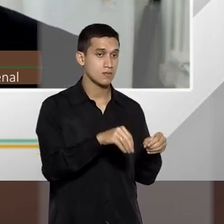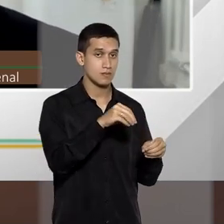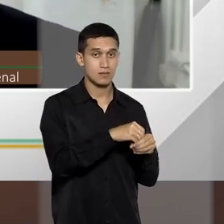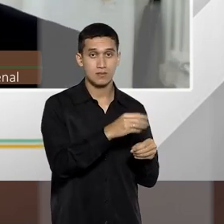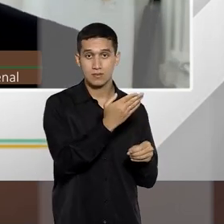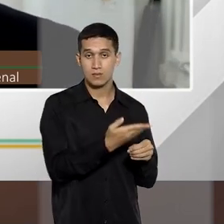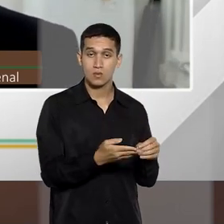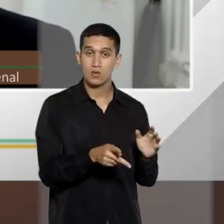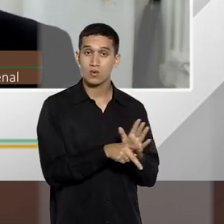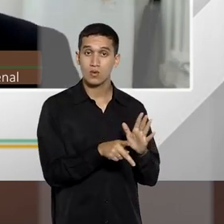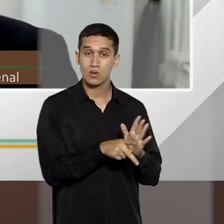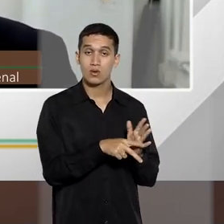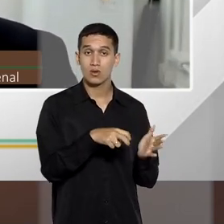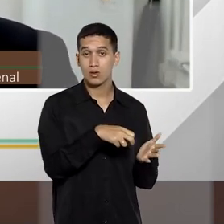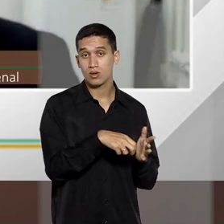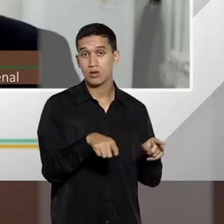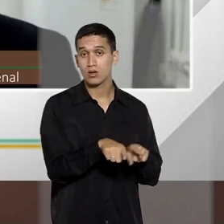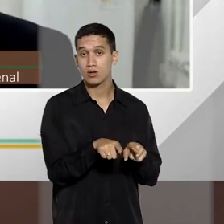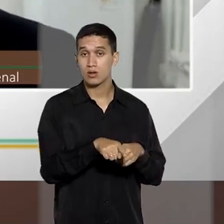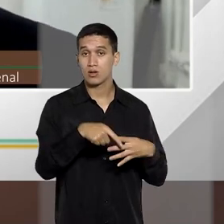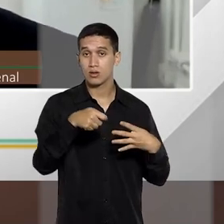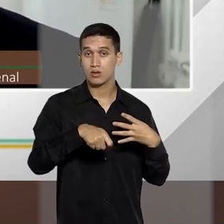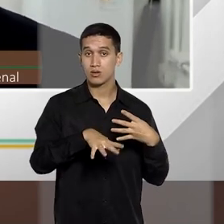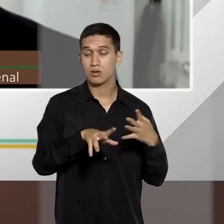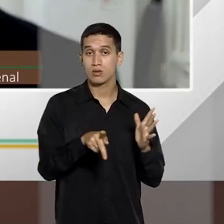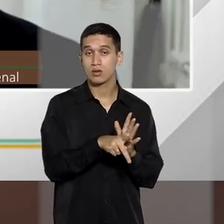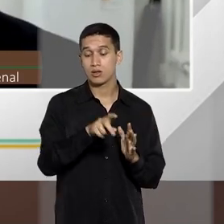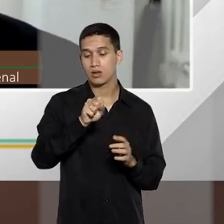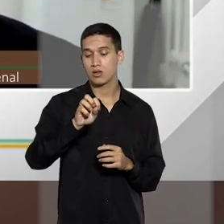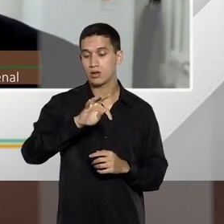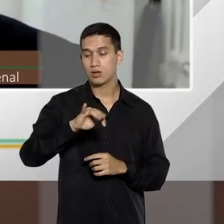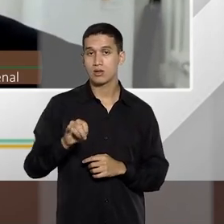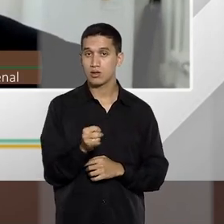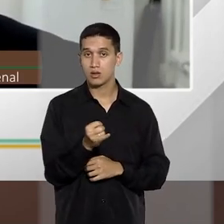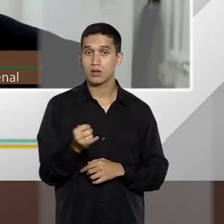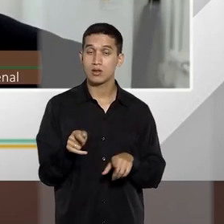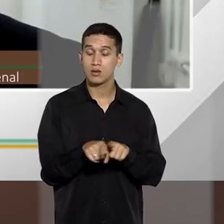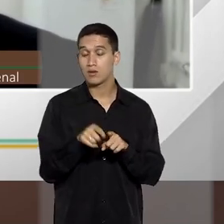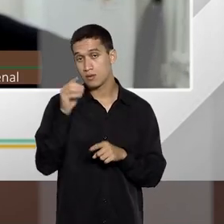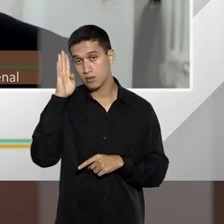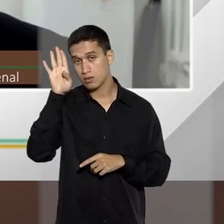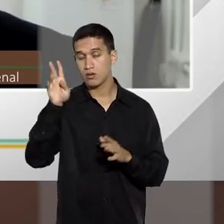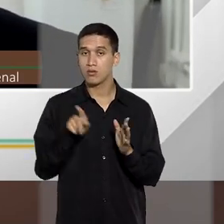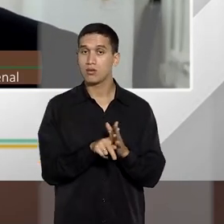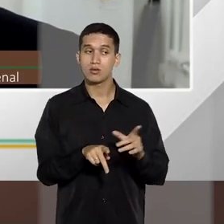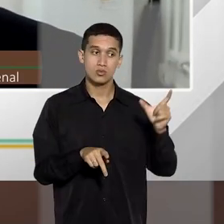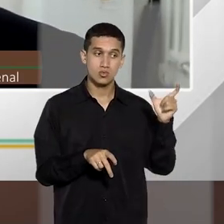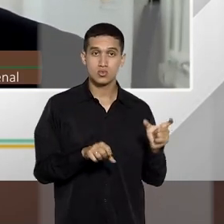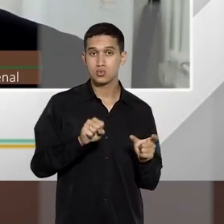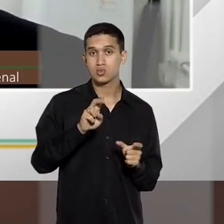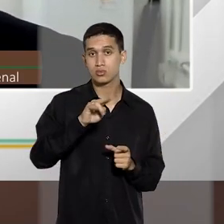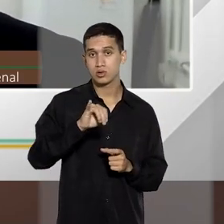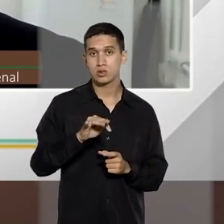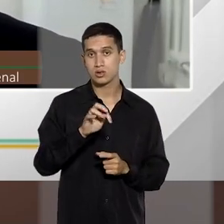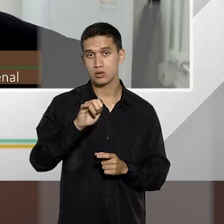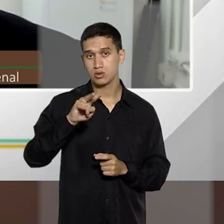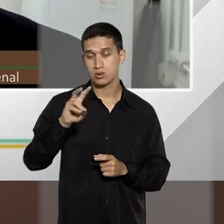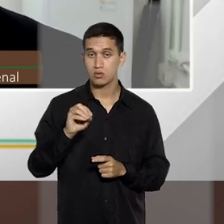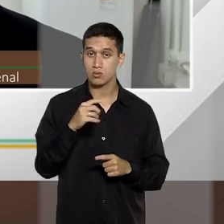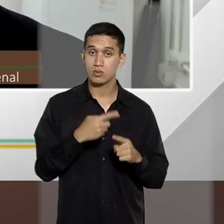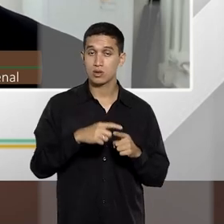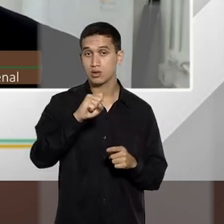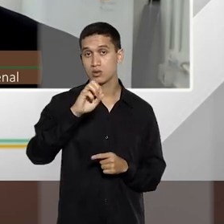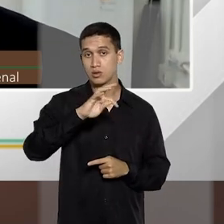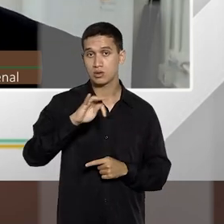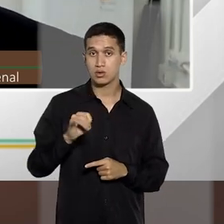Penal e também a jurisprudência do STJ, principalmente isso que eu falei sobre o elemento subjetivo. Porque o STJ adota uma